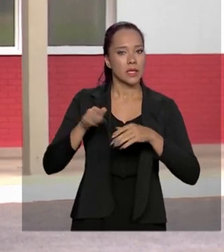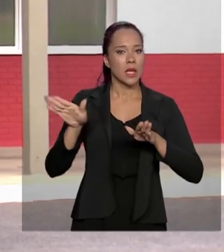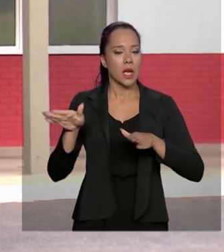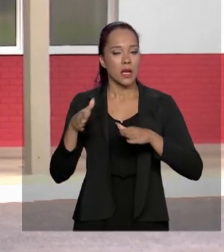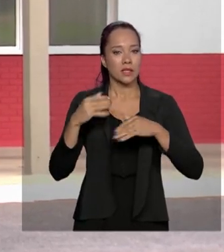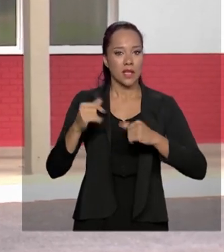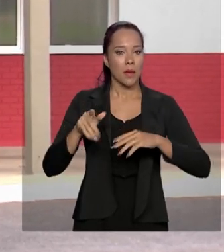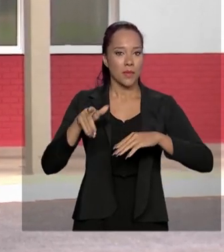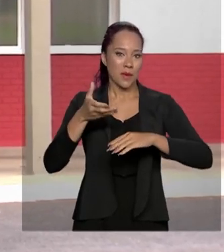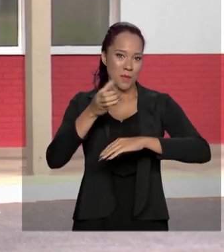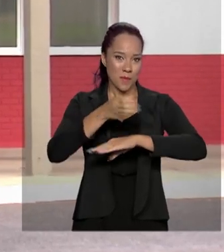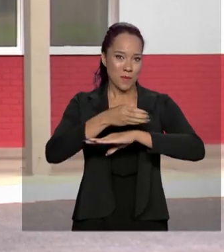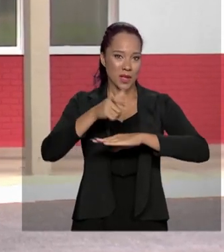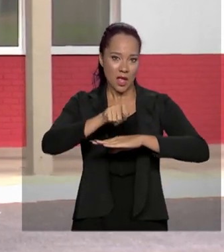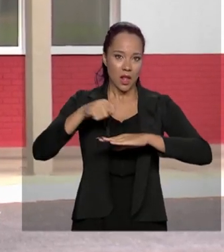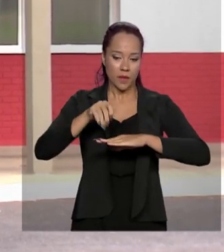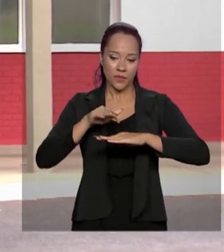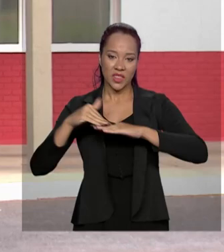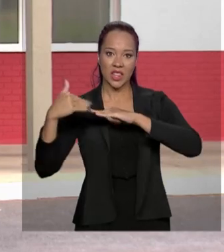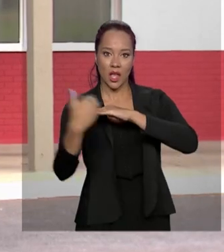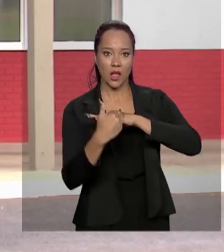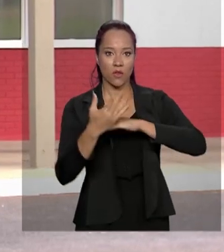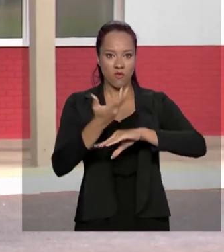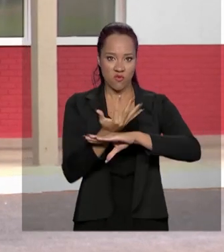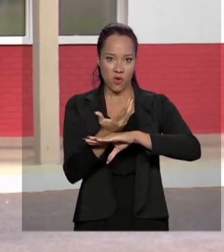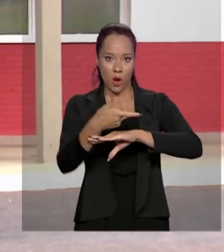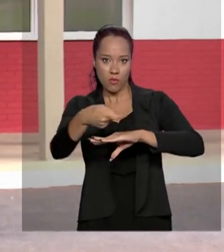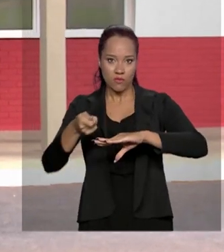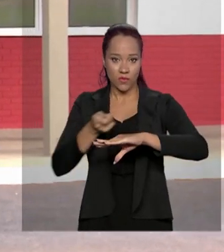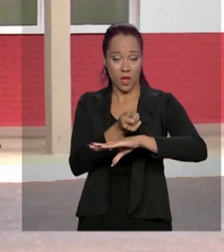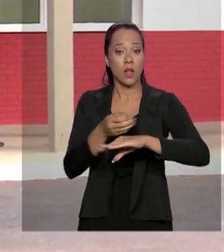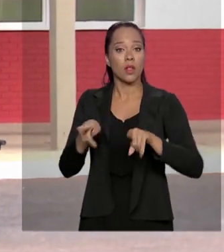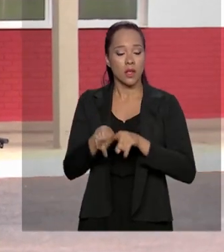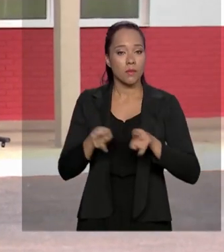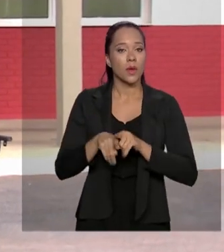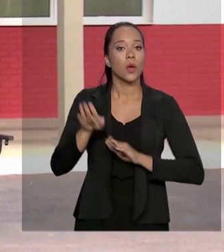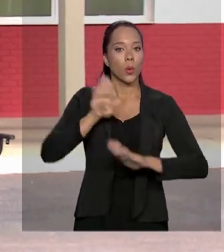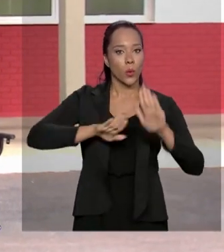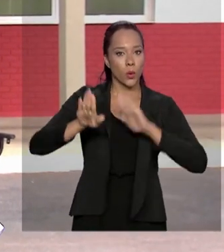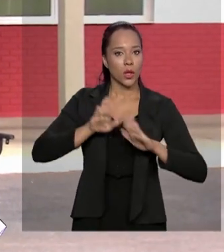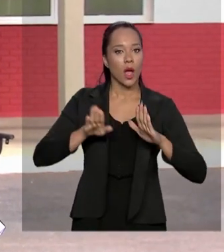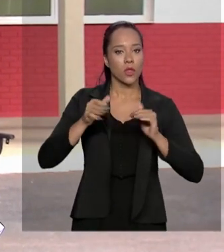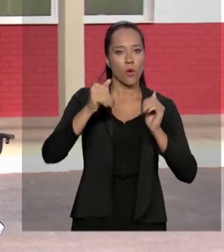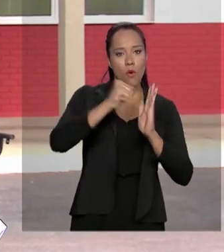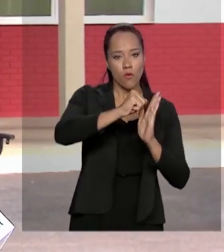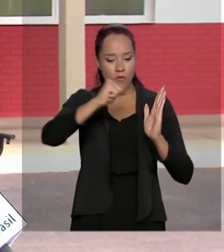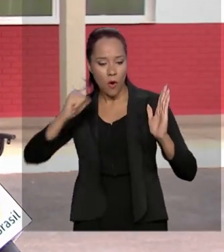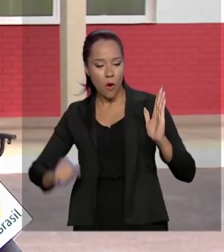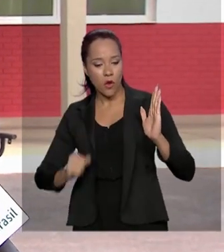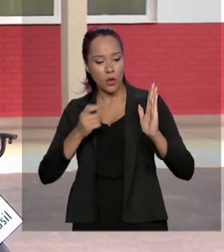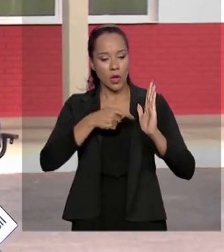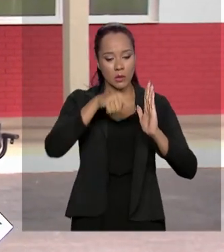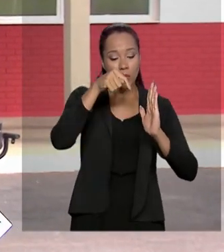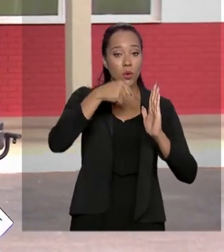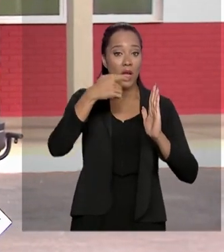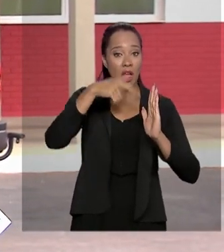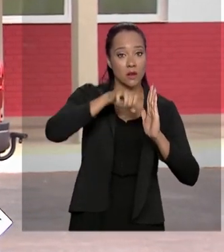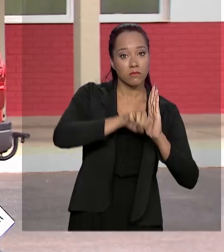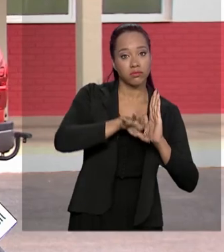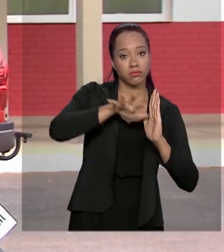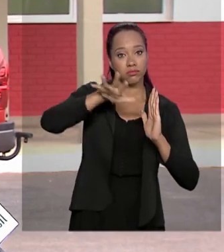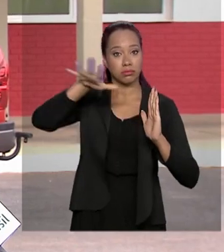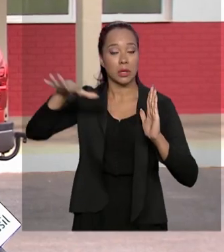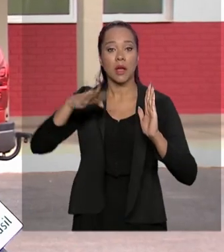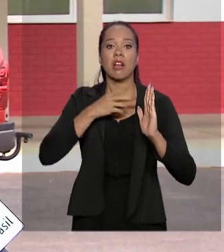panelas na face interna do fogão, protegendo, tomando cuidado também com a estufa, com o forno. Esse forno, quando aberto, ele pode ser uma